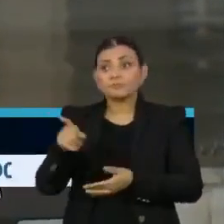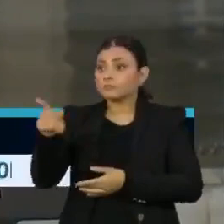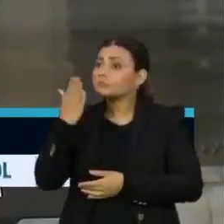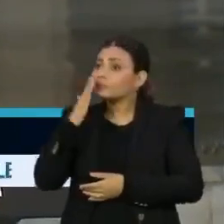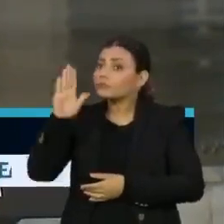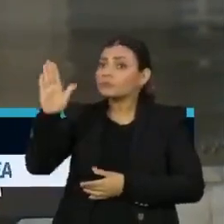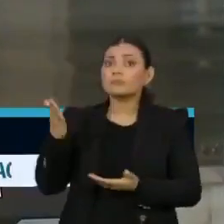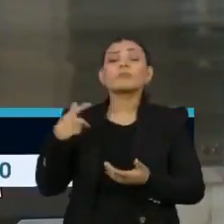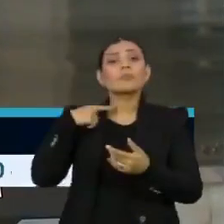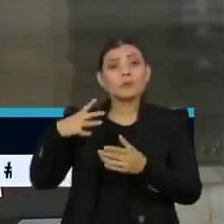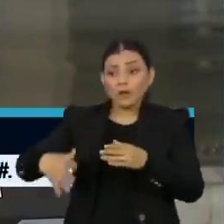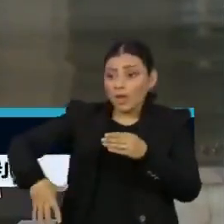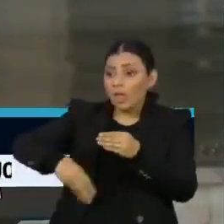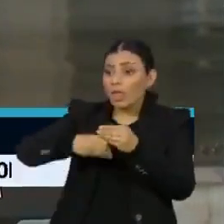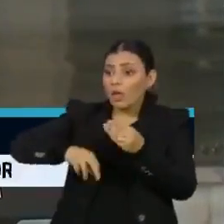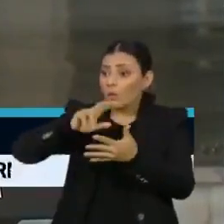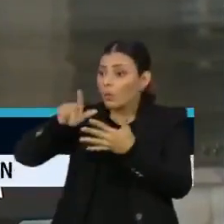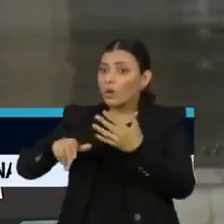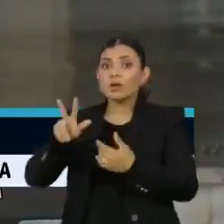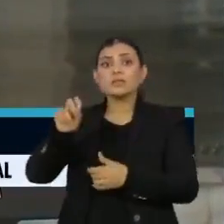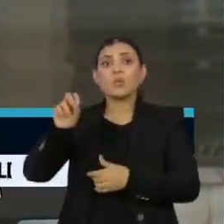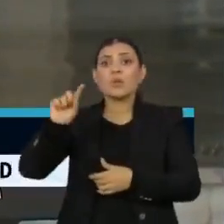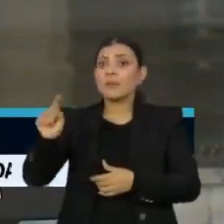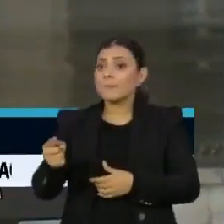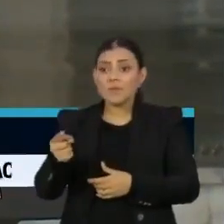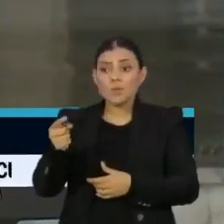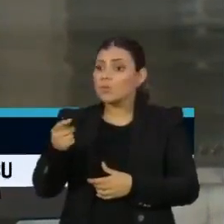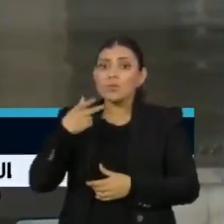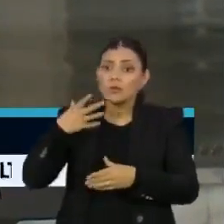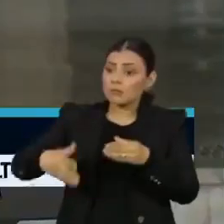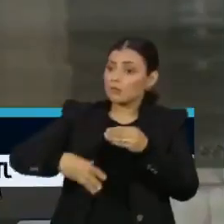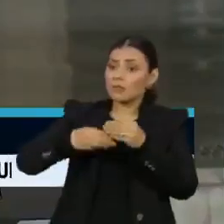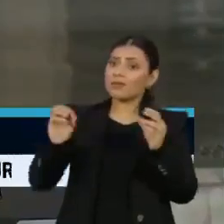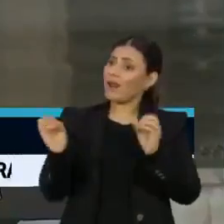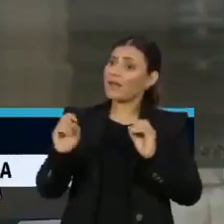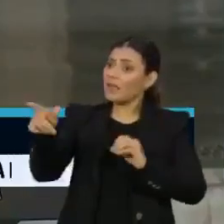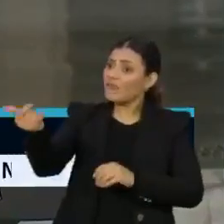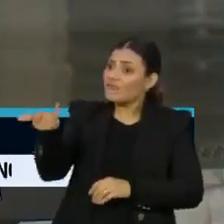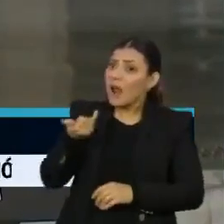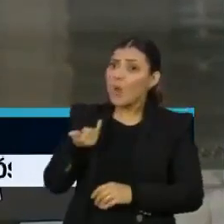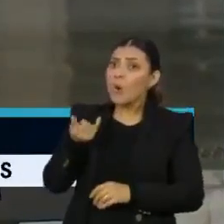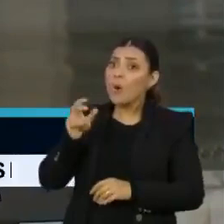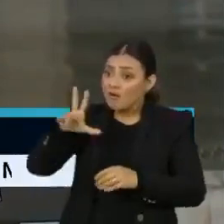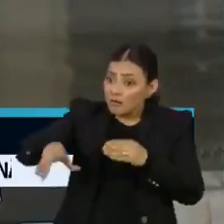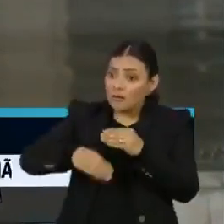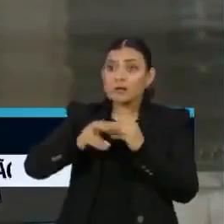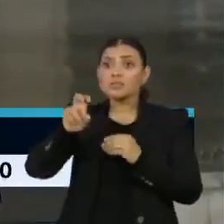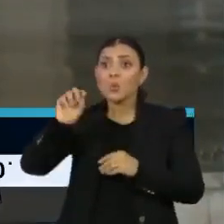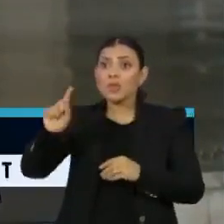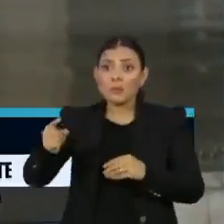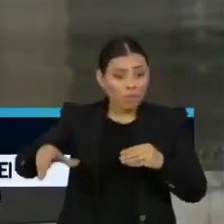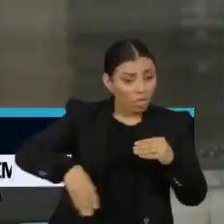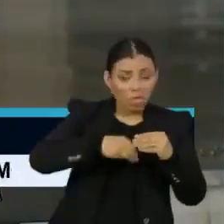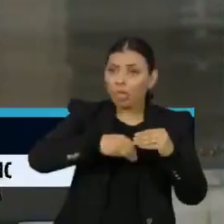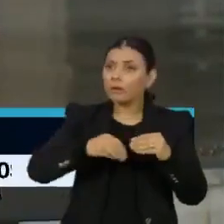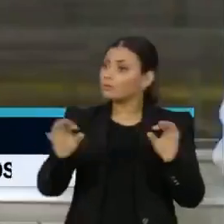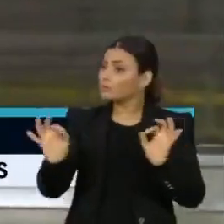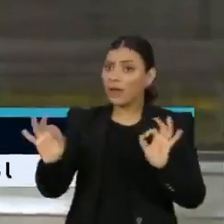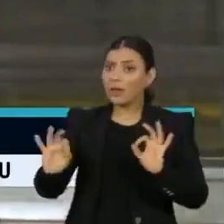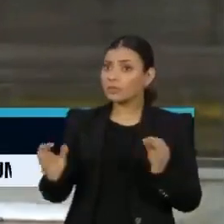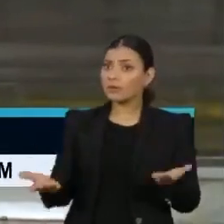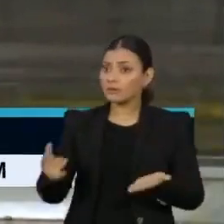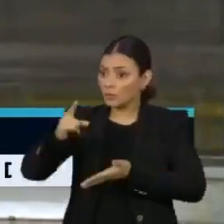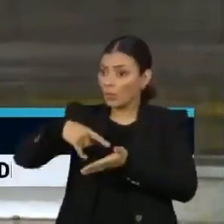acrescido de mais 50 mil doses, conforme é colocado naquele